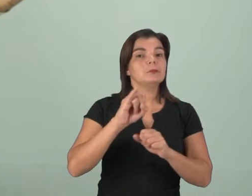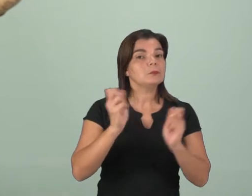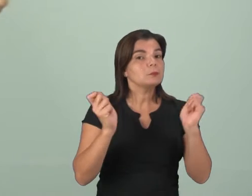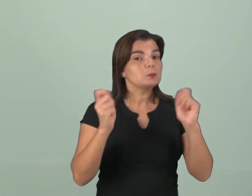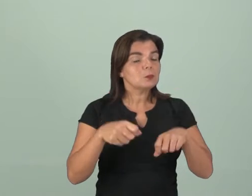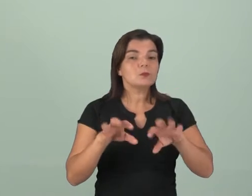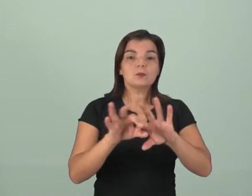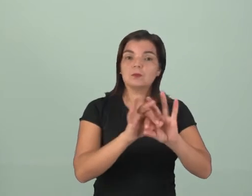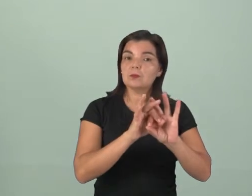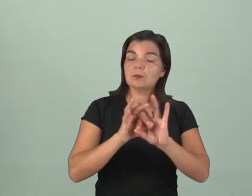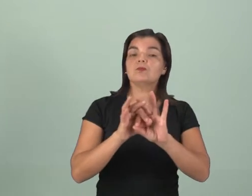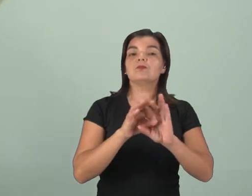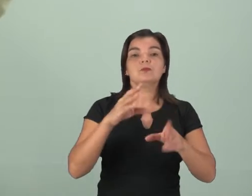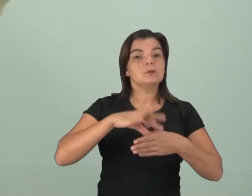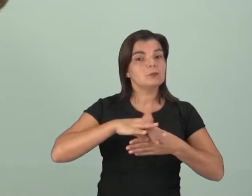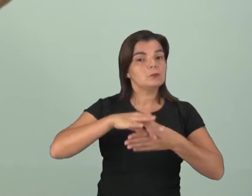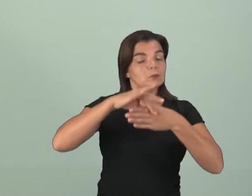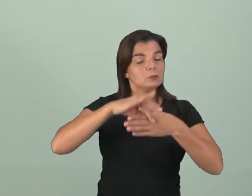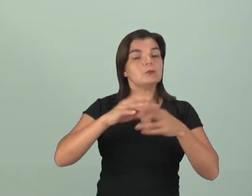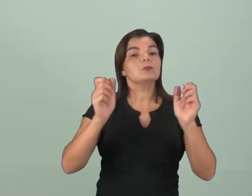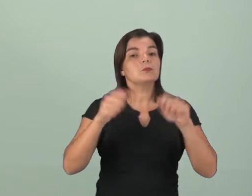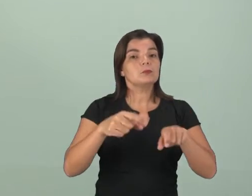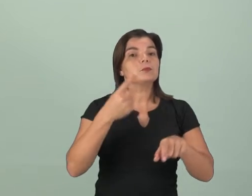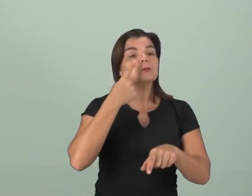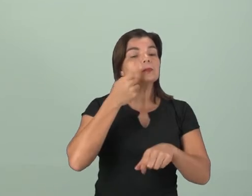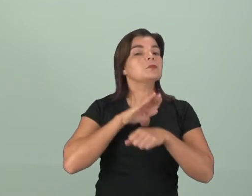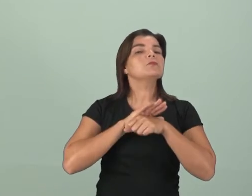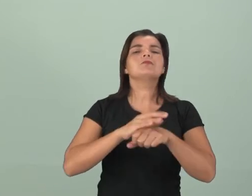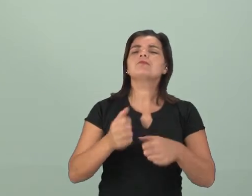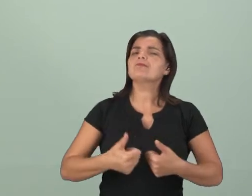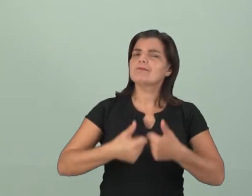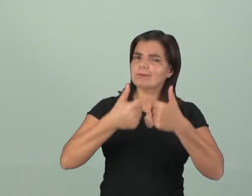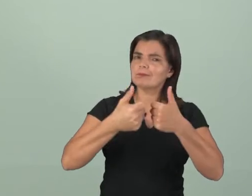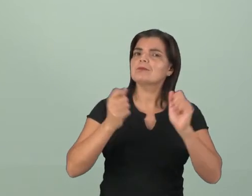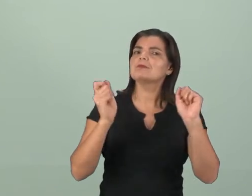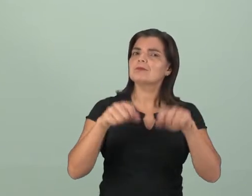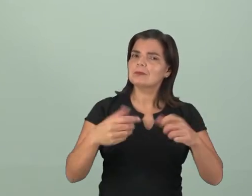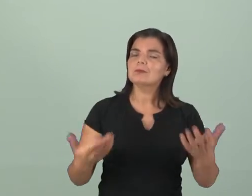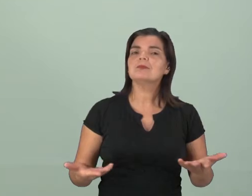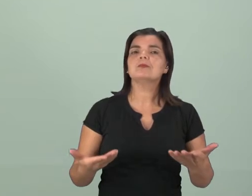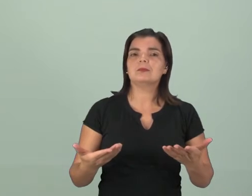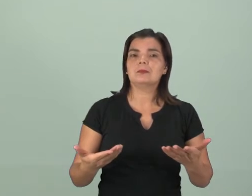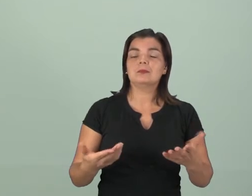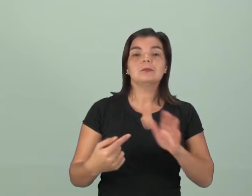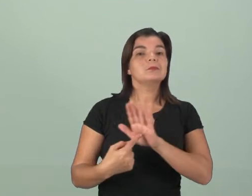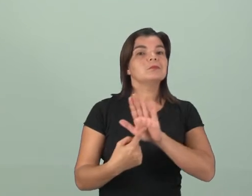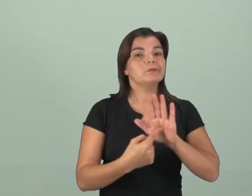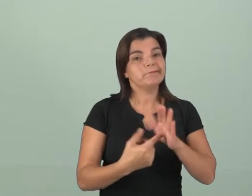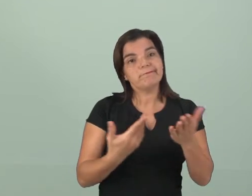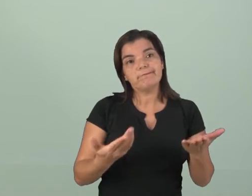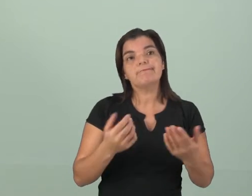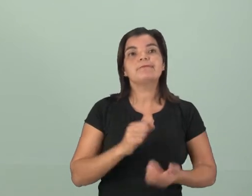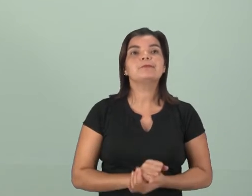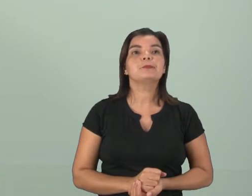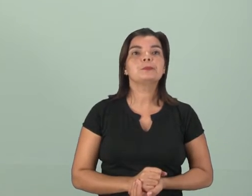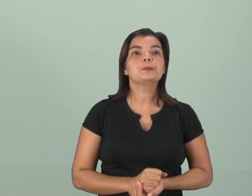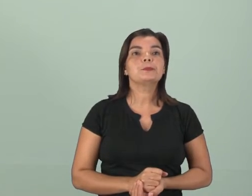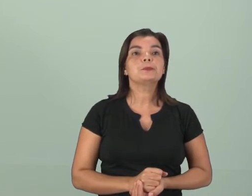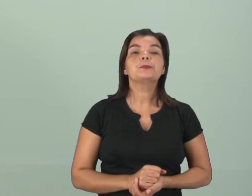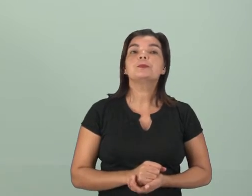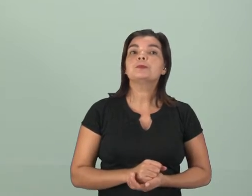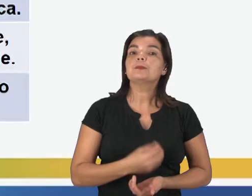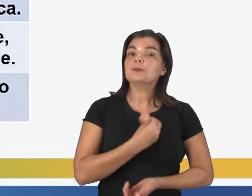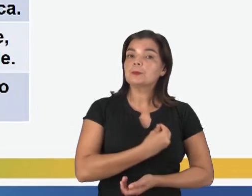pudessem se unir, as lideranças religiosas... Olha, que contribuição positiva isso poderia representar, não é? As